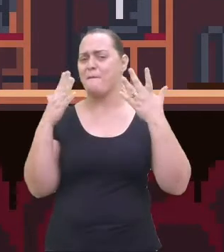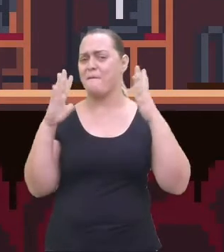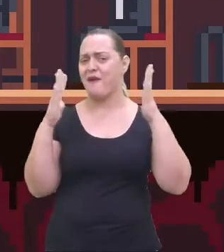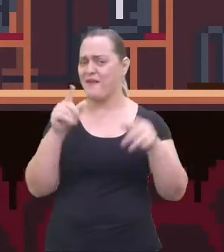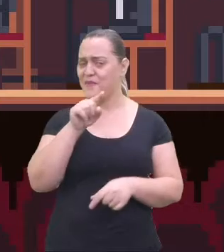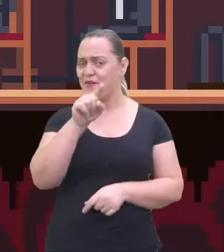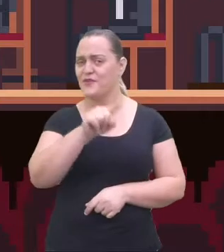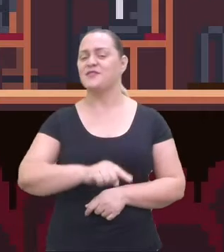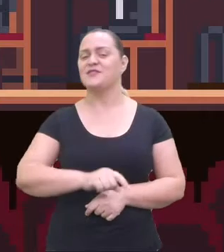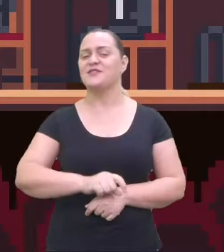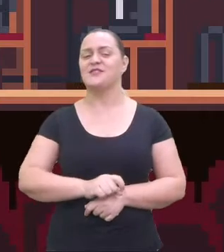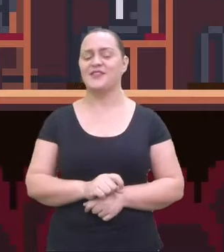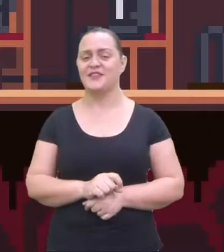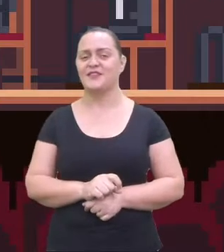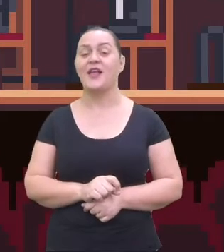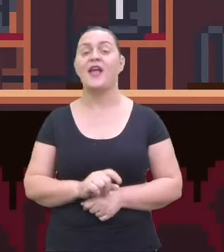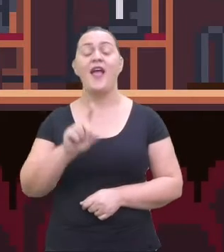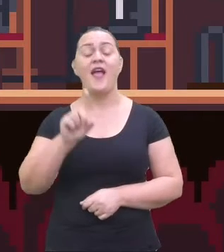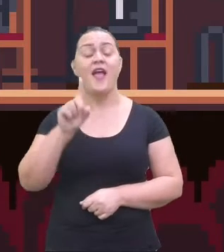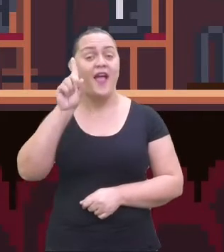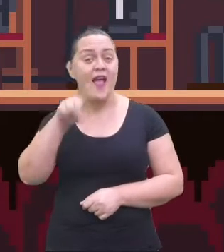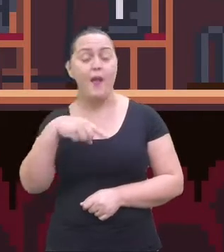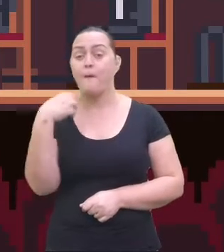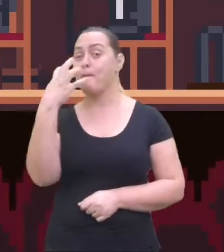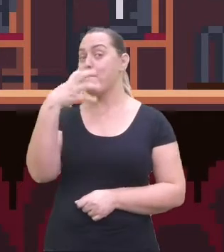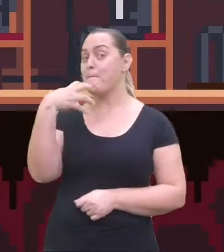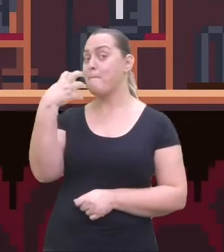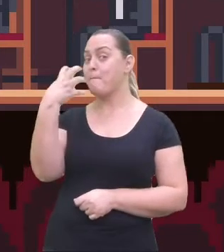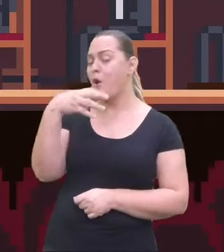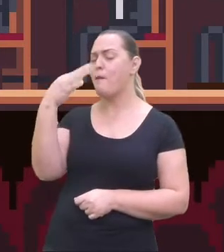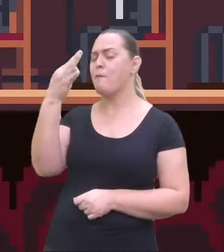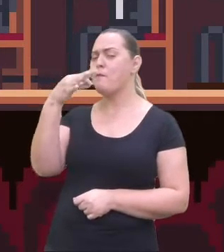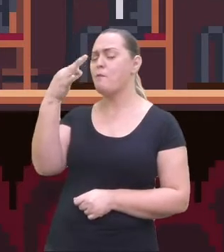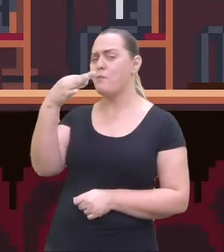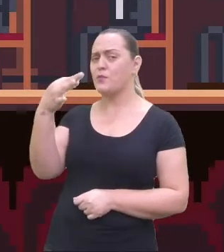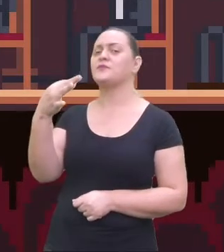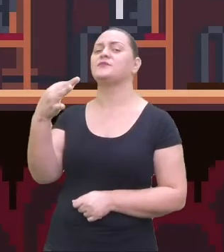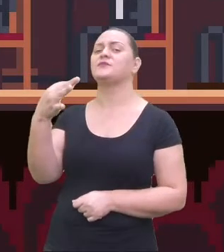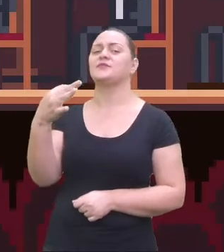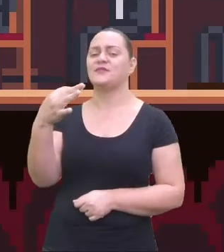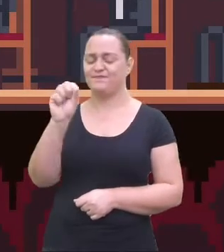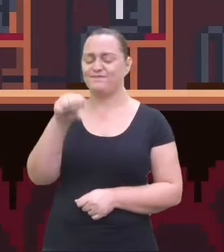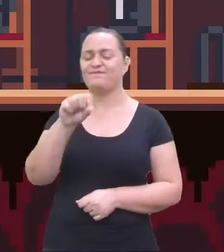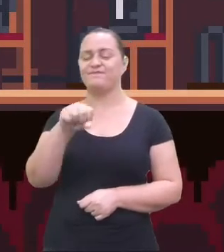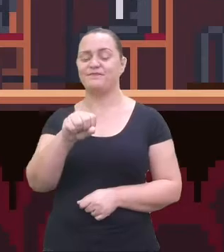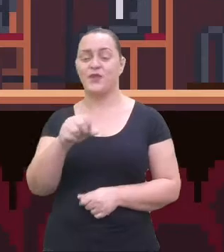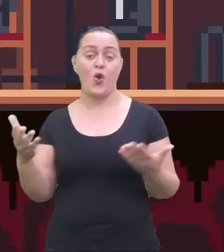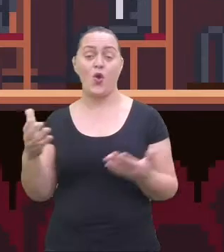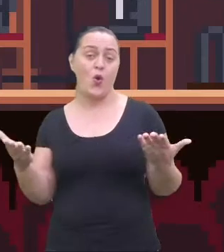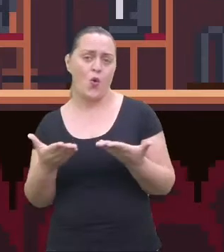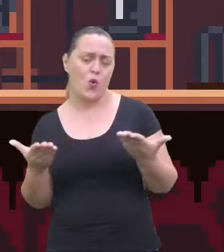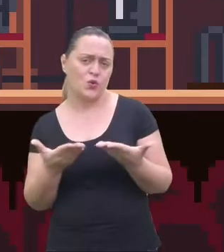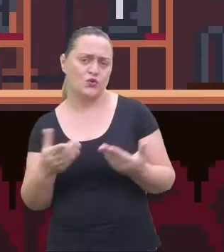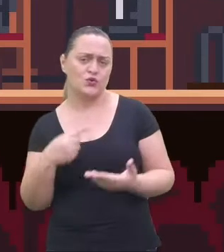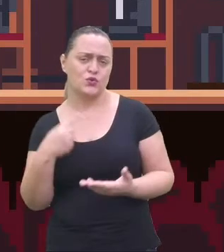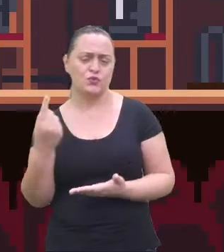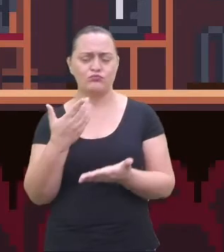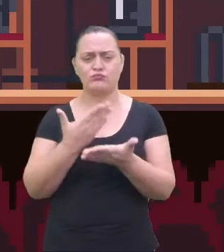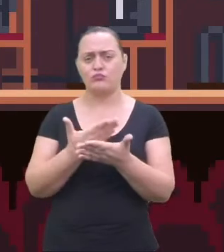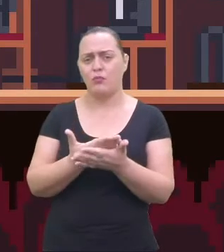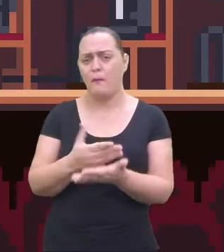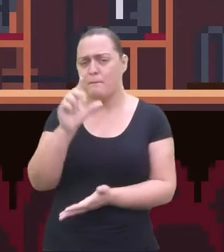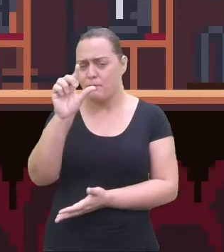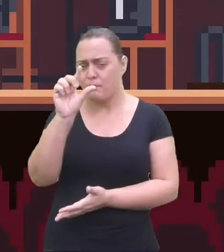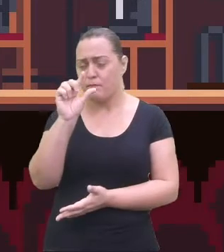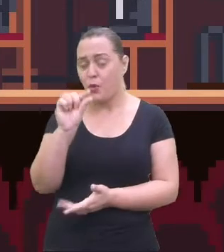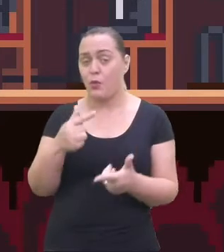música, ou melhor, músicas. Vamos falar um pouco sobre música. Não dá para aprender em uma